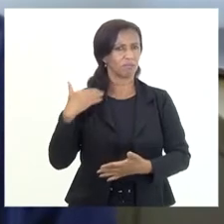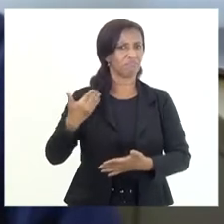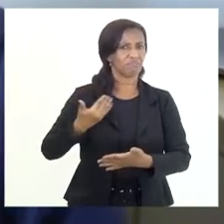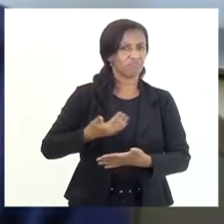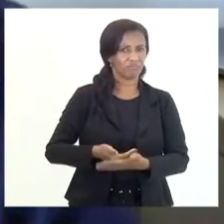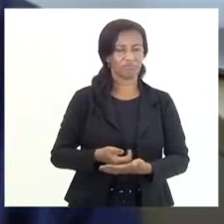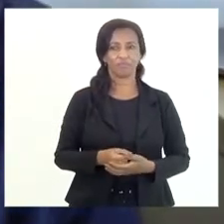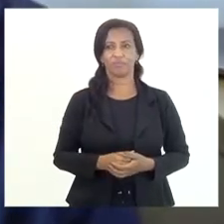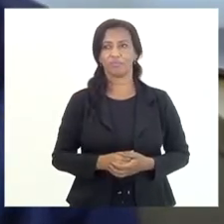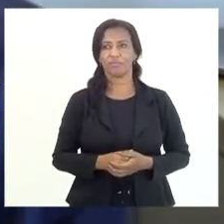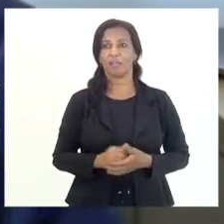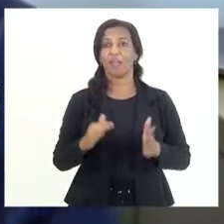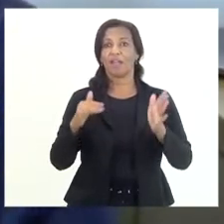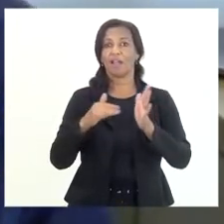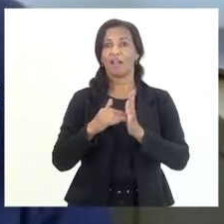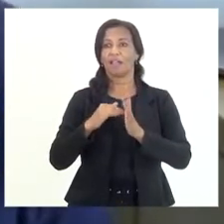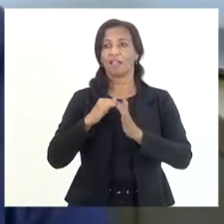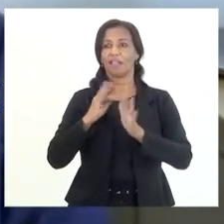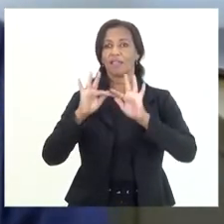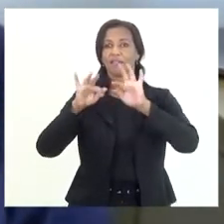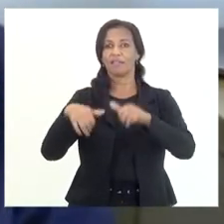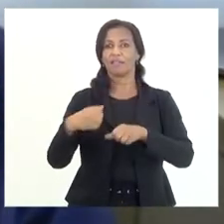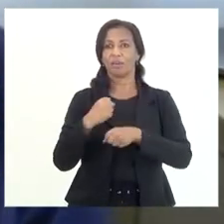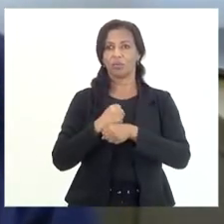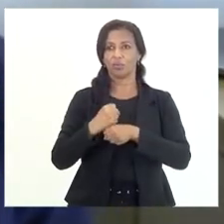não ser que até o final do ano